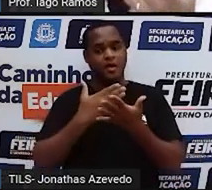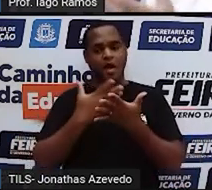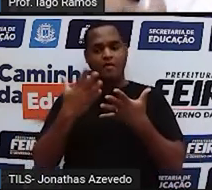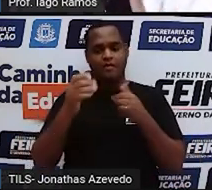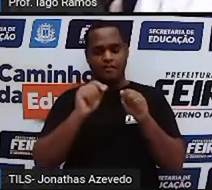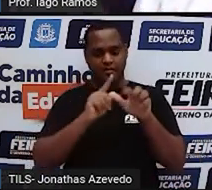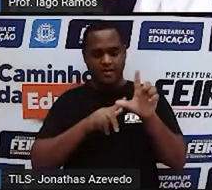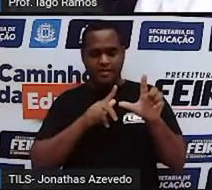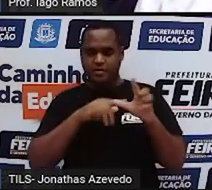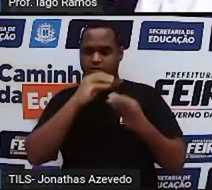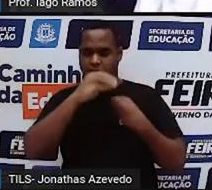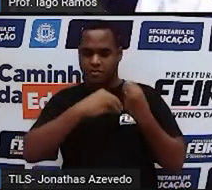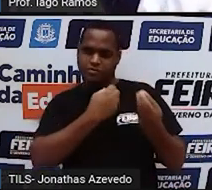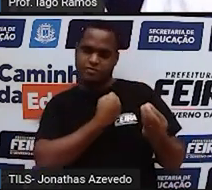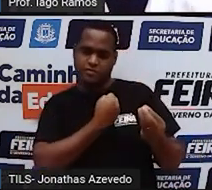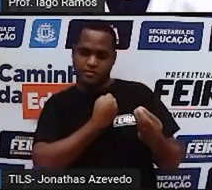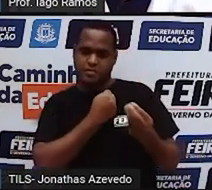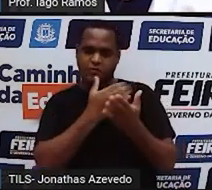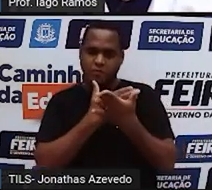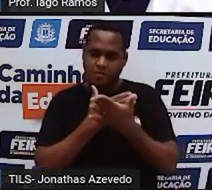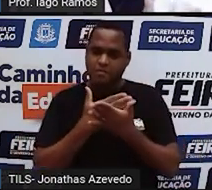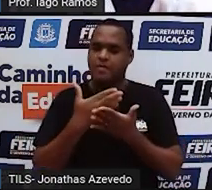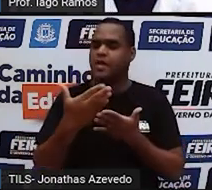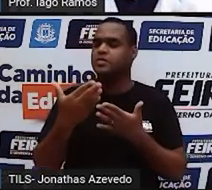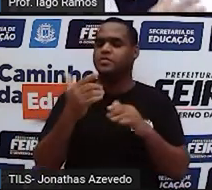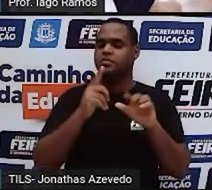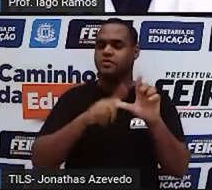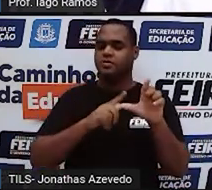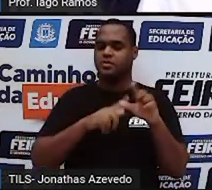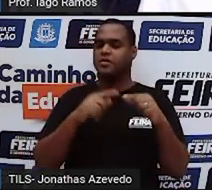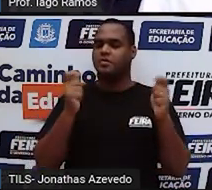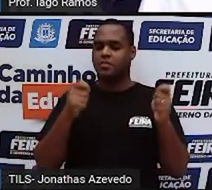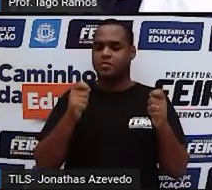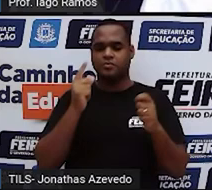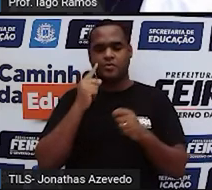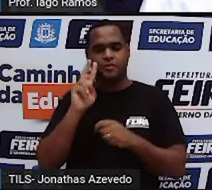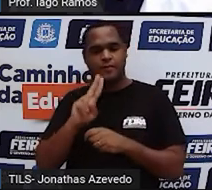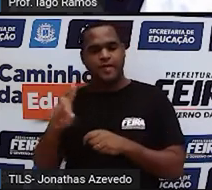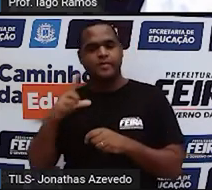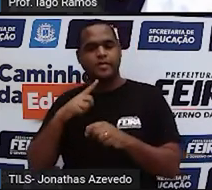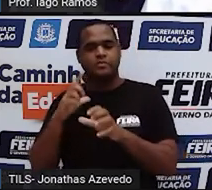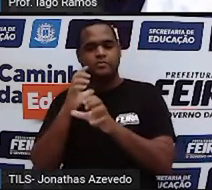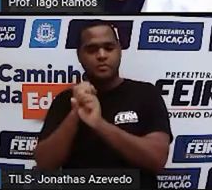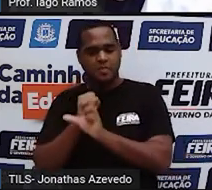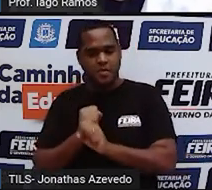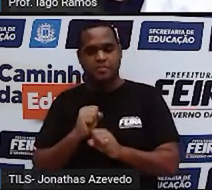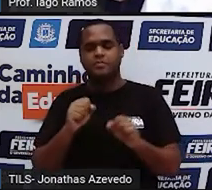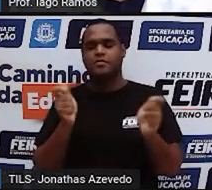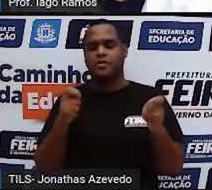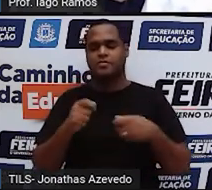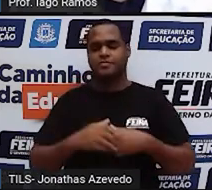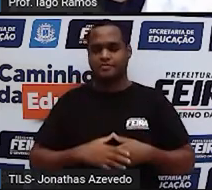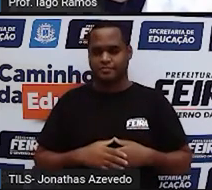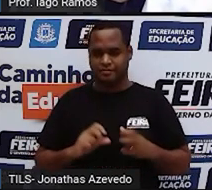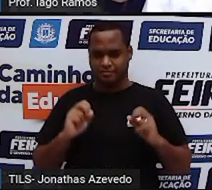É quando a gente começa a usar letras para fazer cálculos matemáticos. Certo?